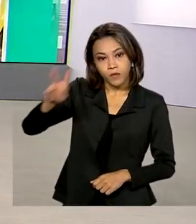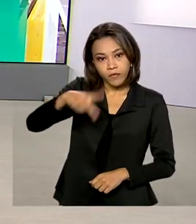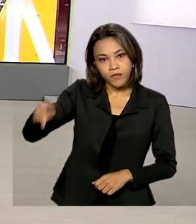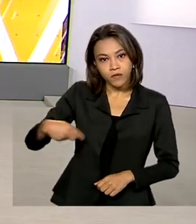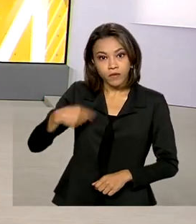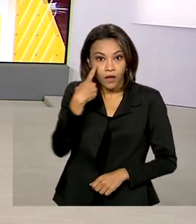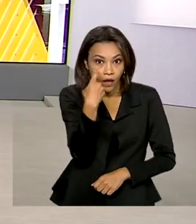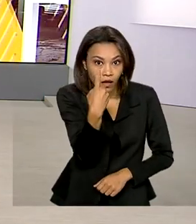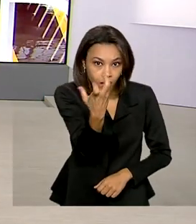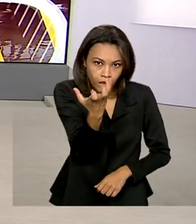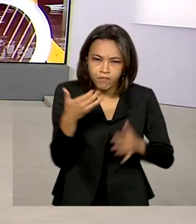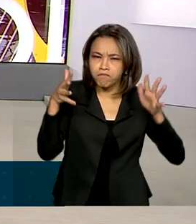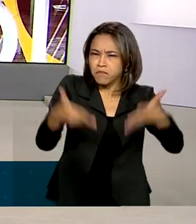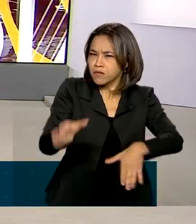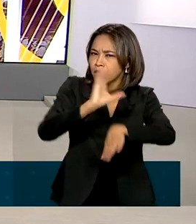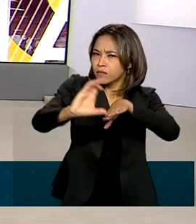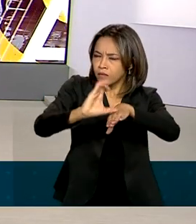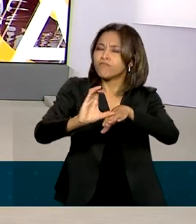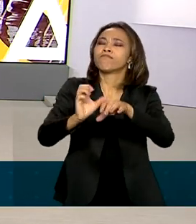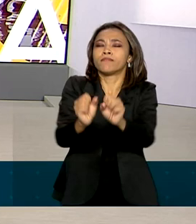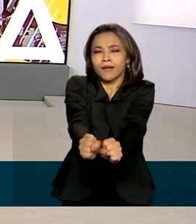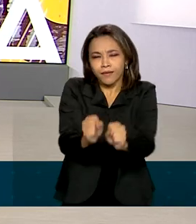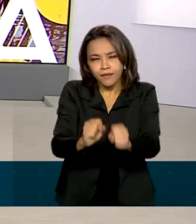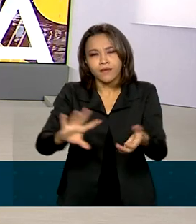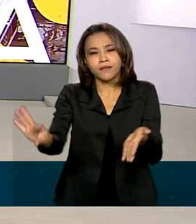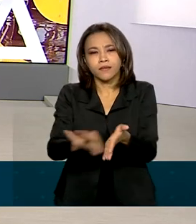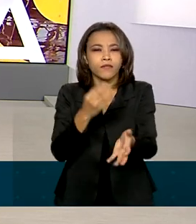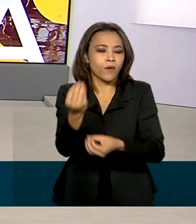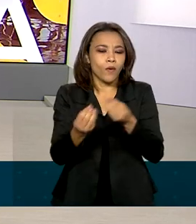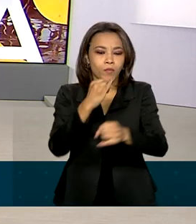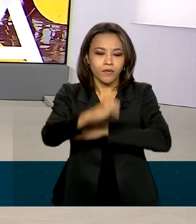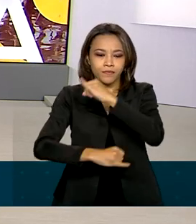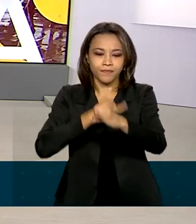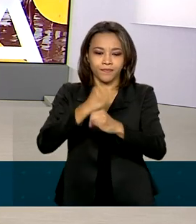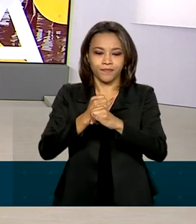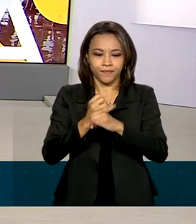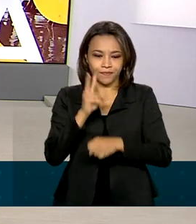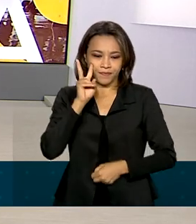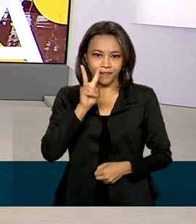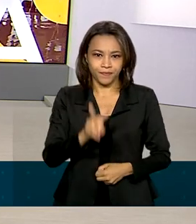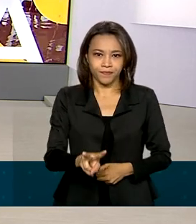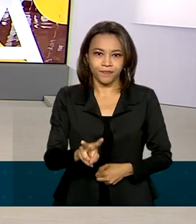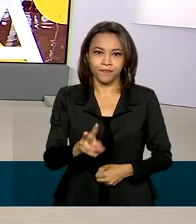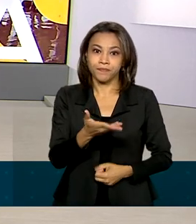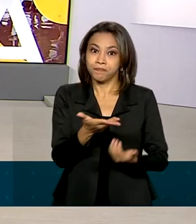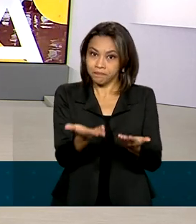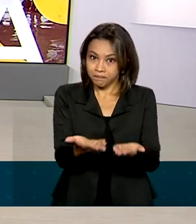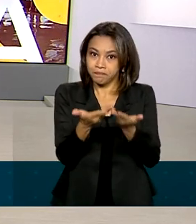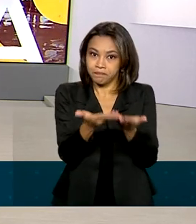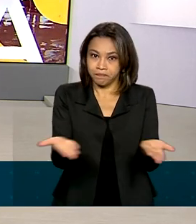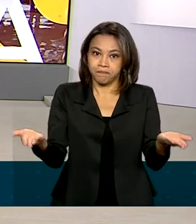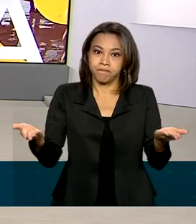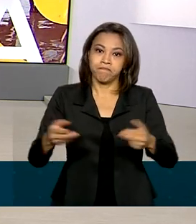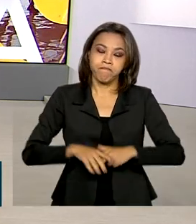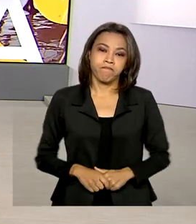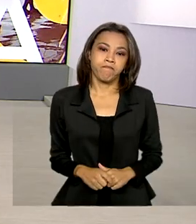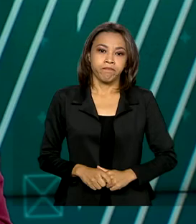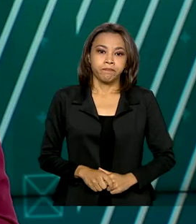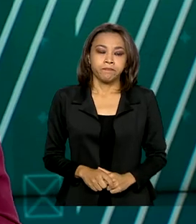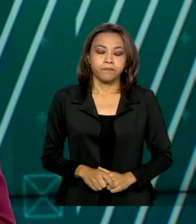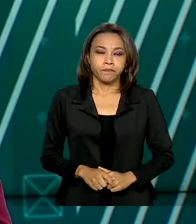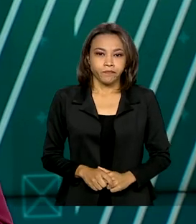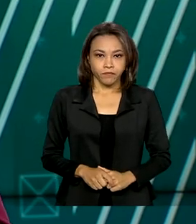interessados em participar da capacitação podem se inscrever pelo site alfabetização.mec.gov.br